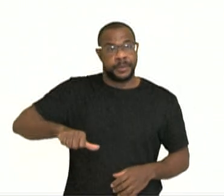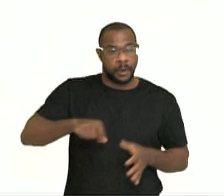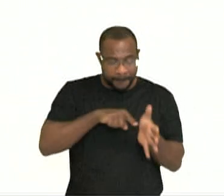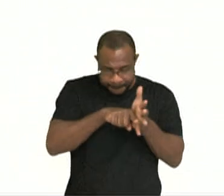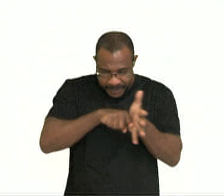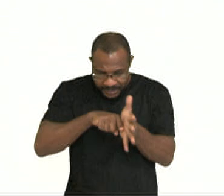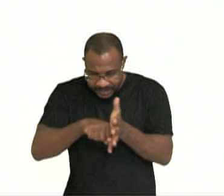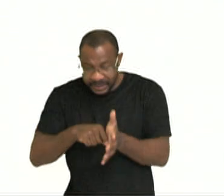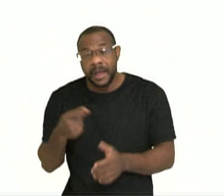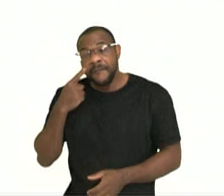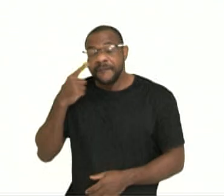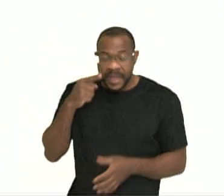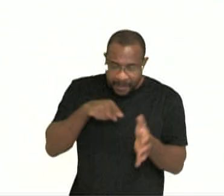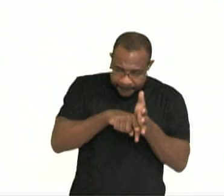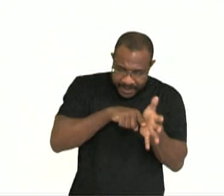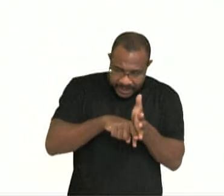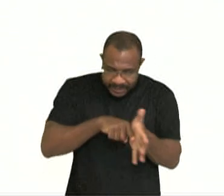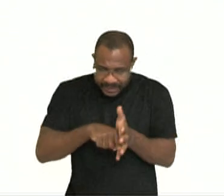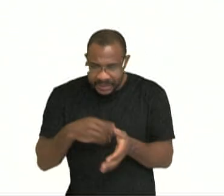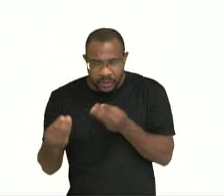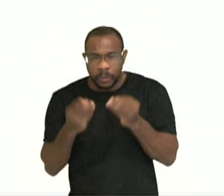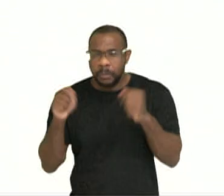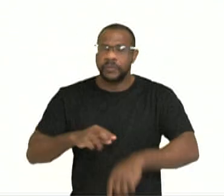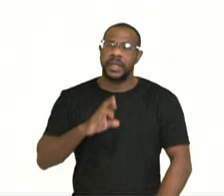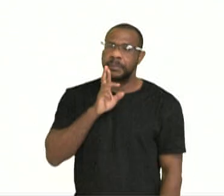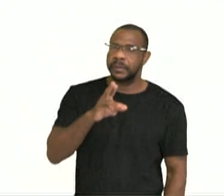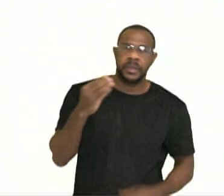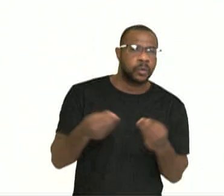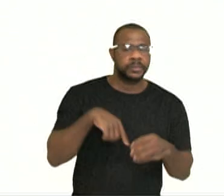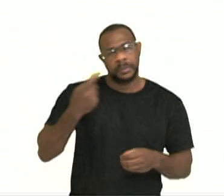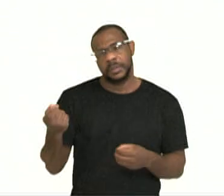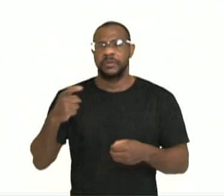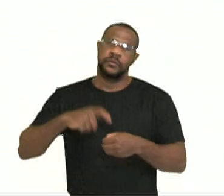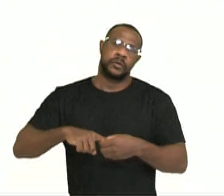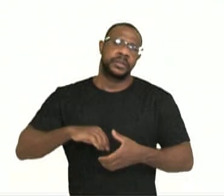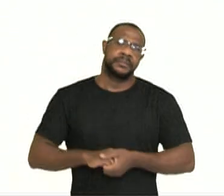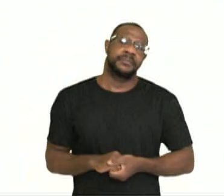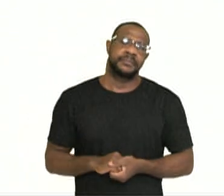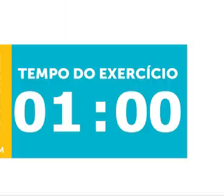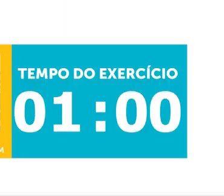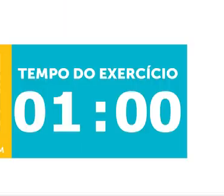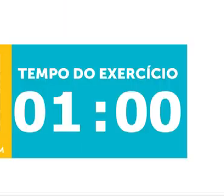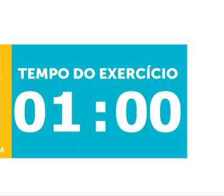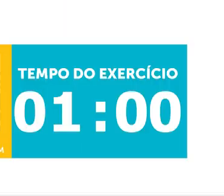ali e verifiquem como podem responder que nós voltamos em seguida com a correção.